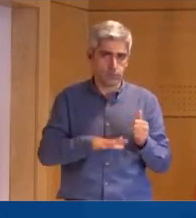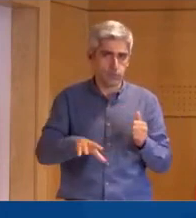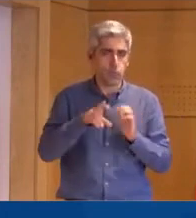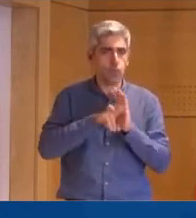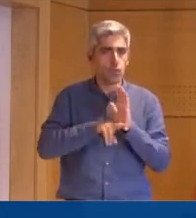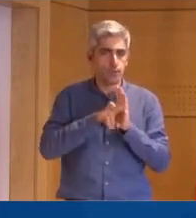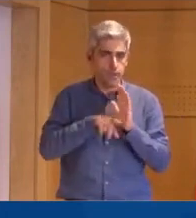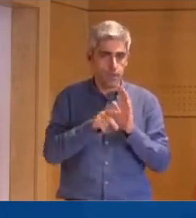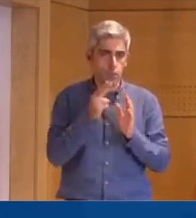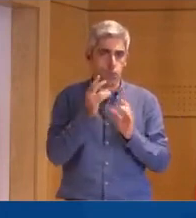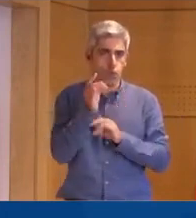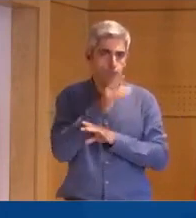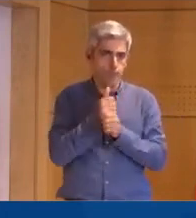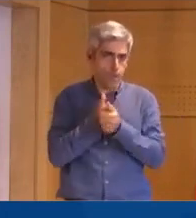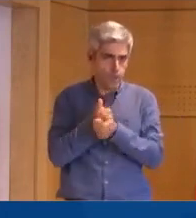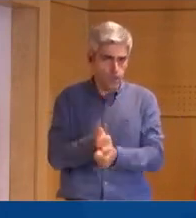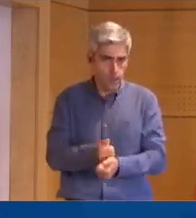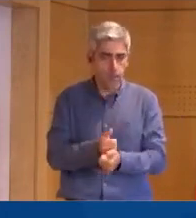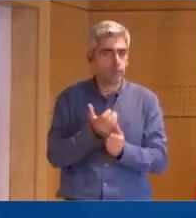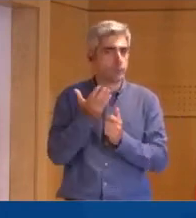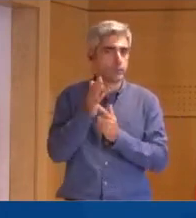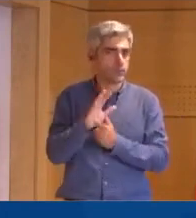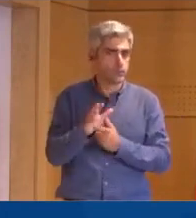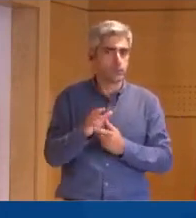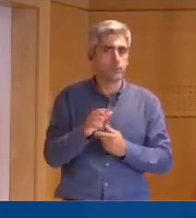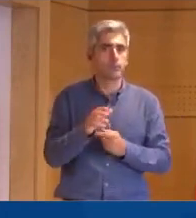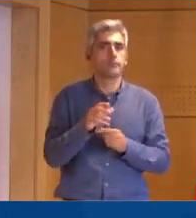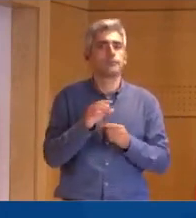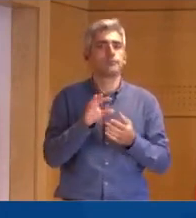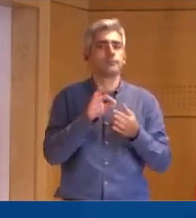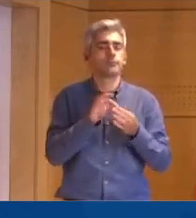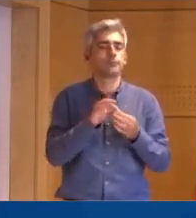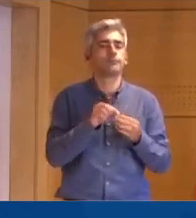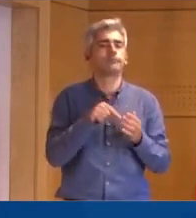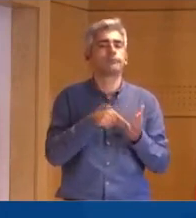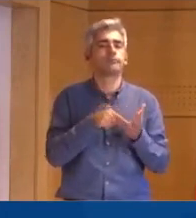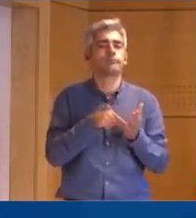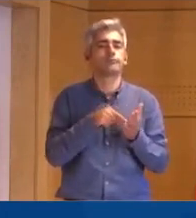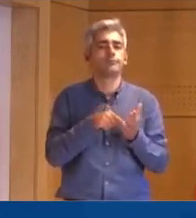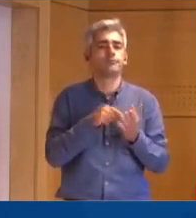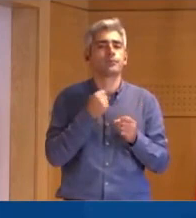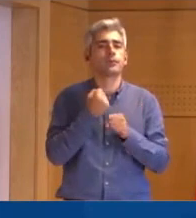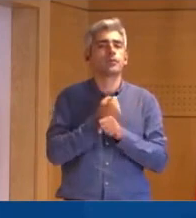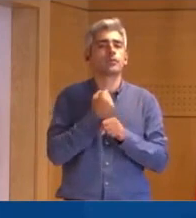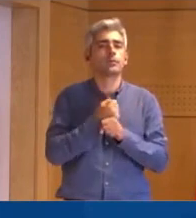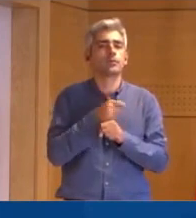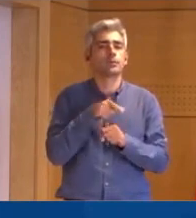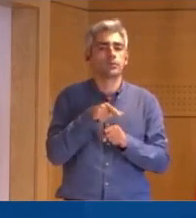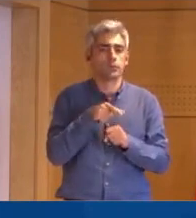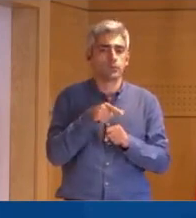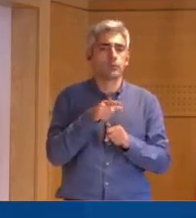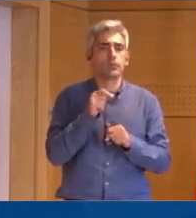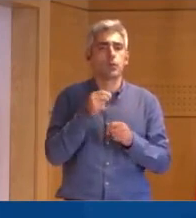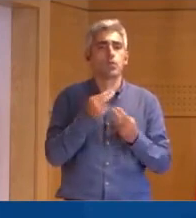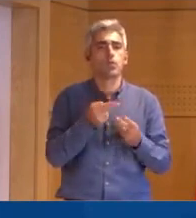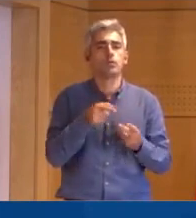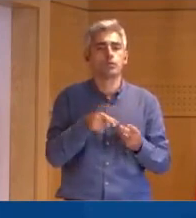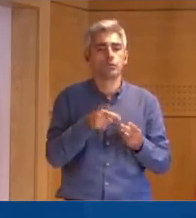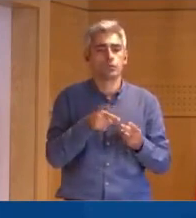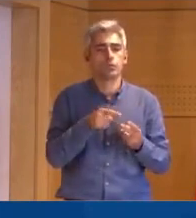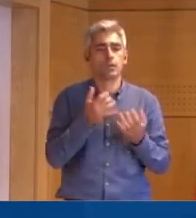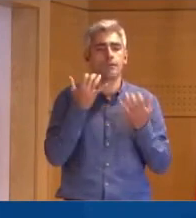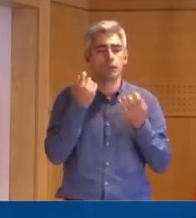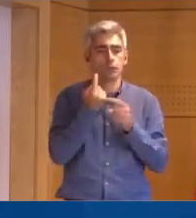regulamentos da União Europeia, designadamente relativos ao estabelecimento, ao funcionamento e à utilização